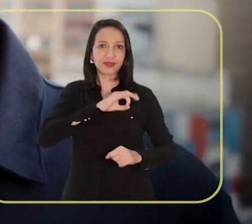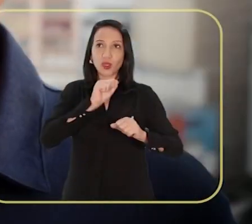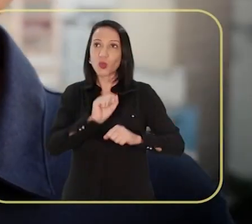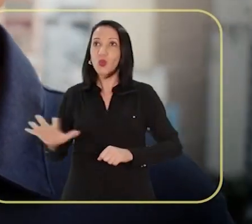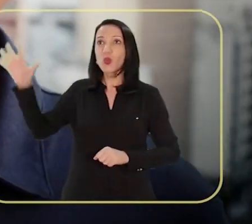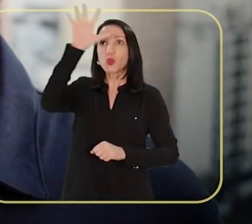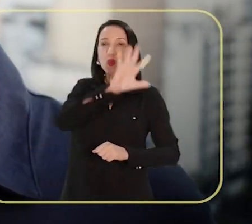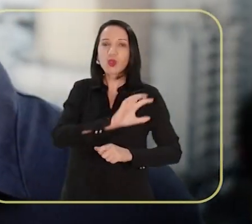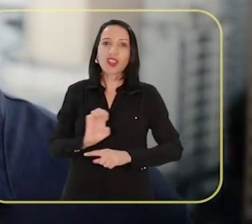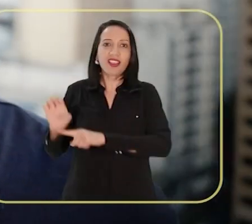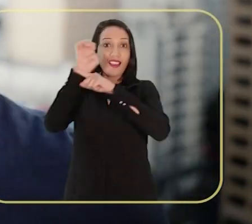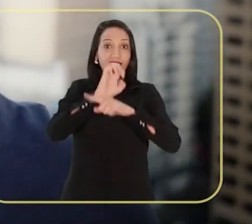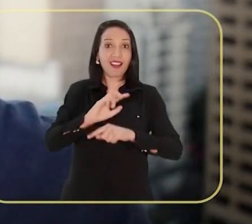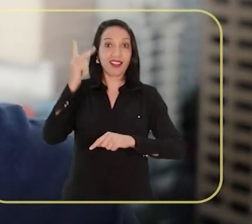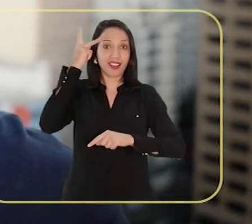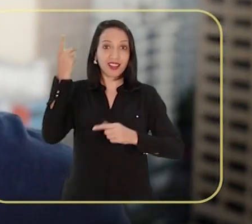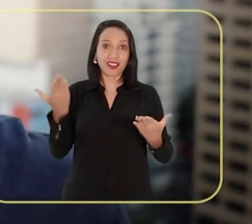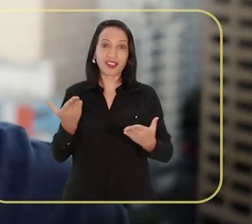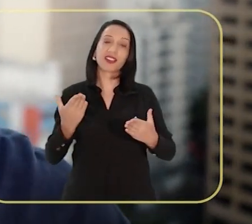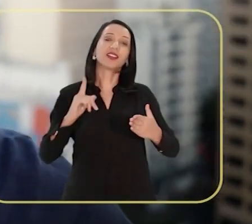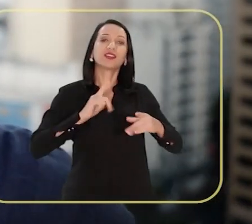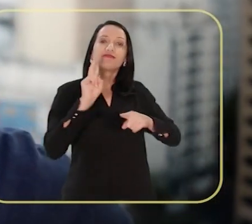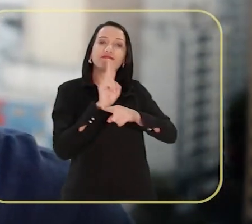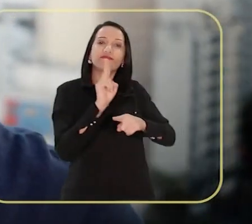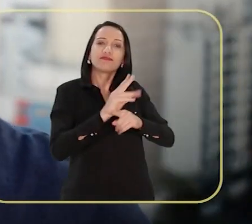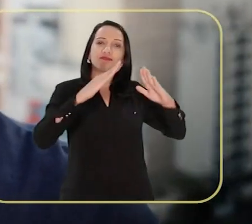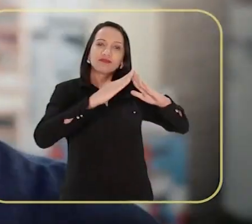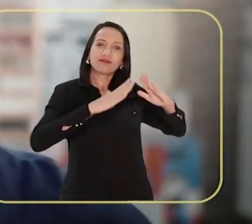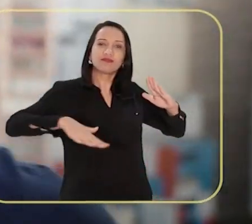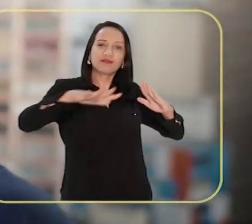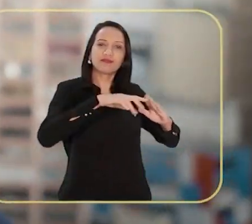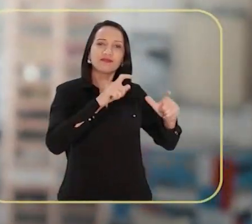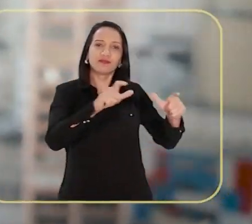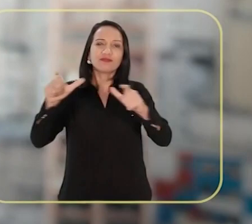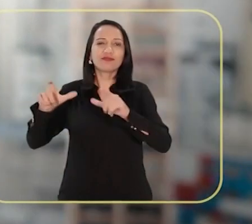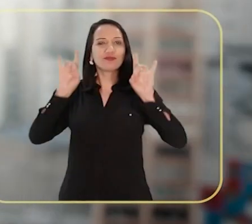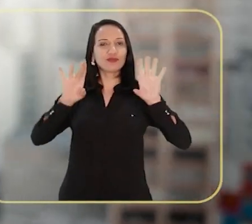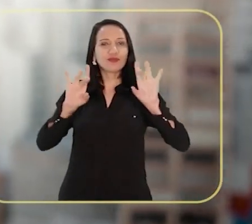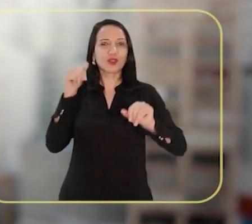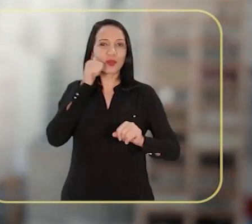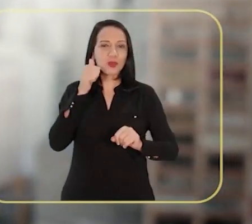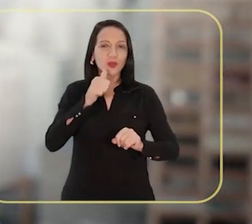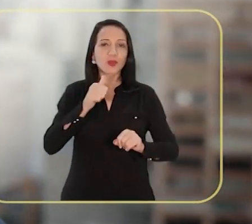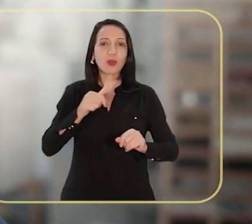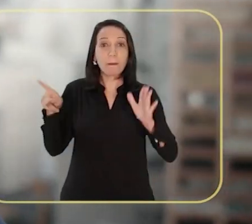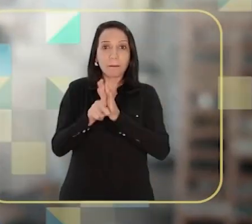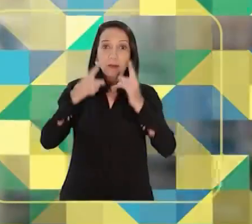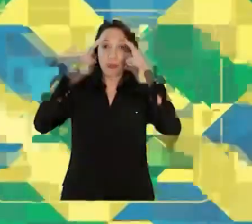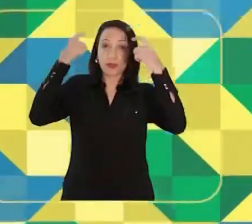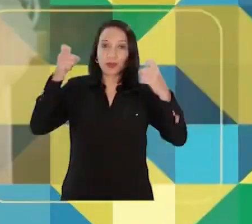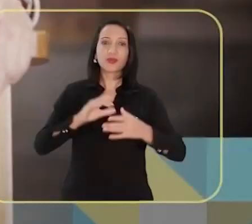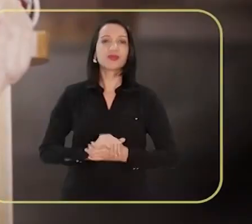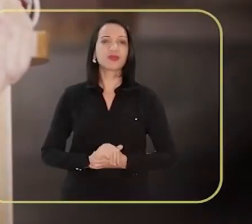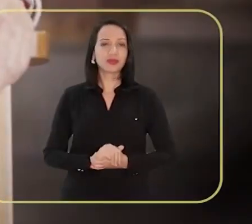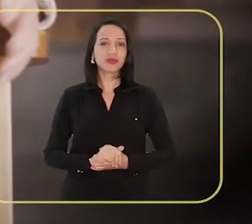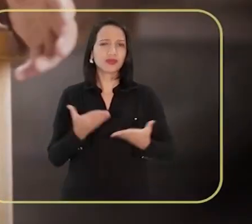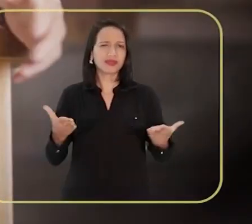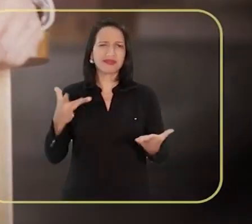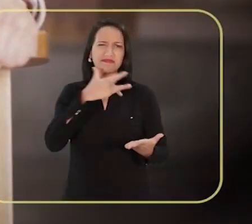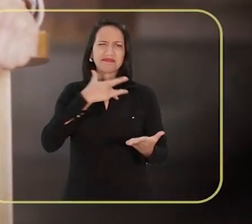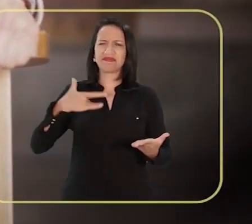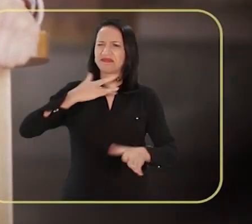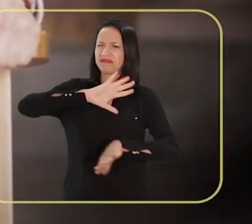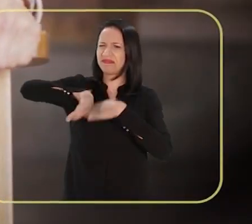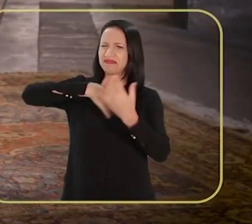levar para todo o Estado de São Paulo os abrigos regionais protegidos, exclusivo para as mulheres vítimas de violência. Saúde está